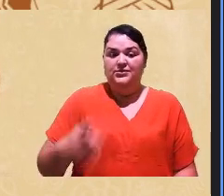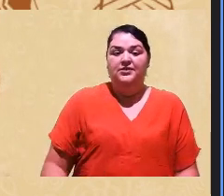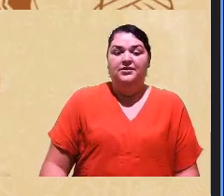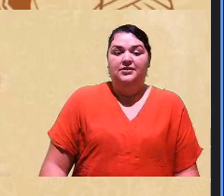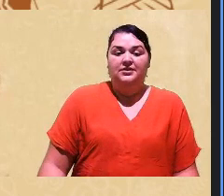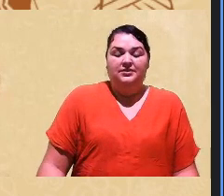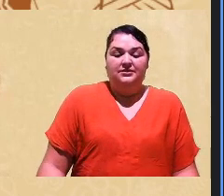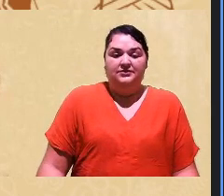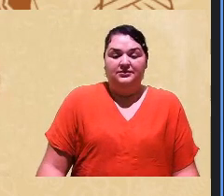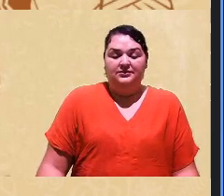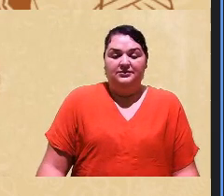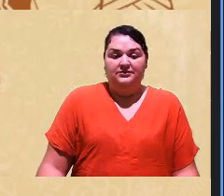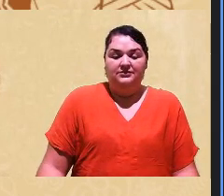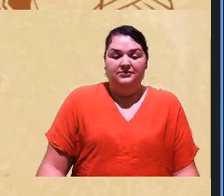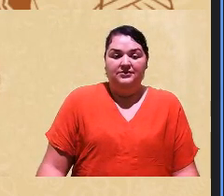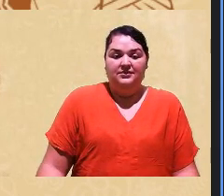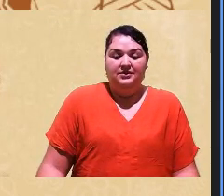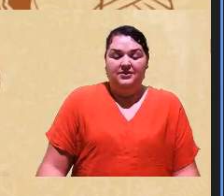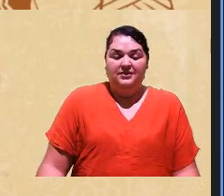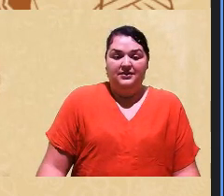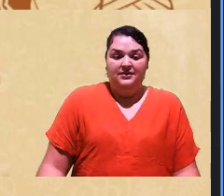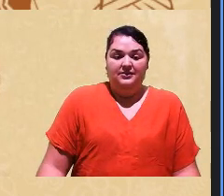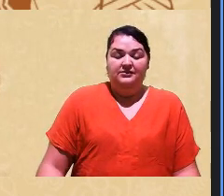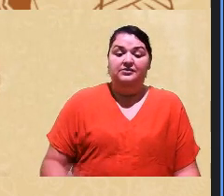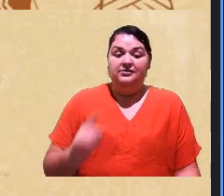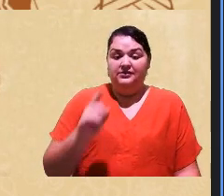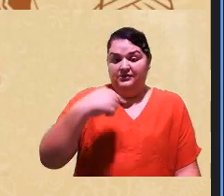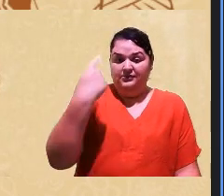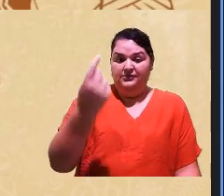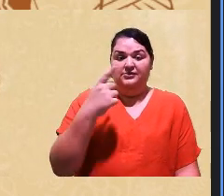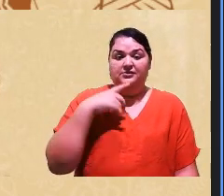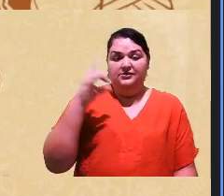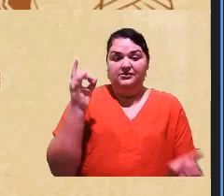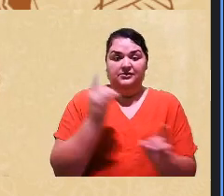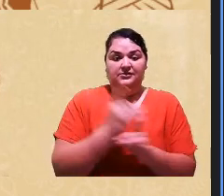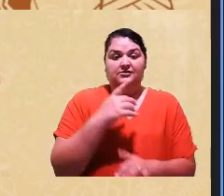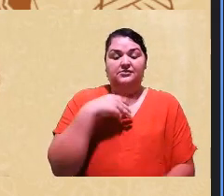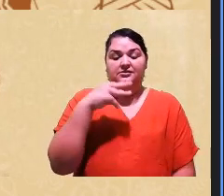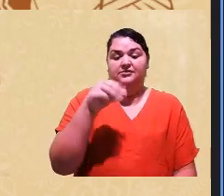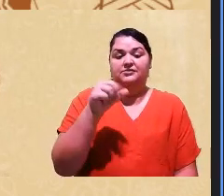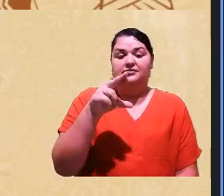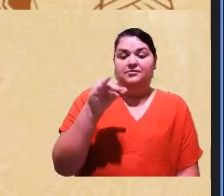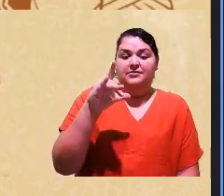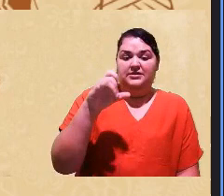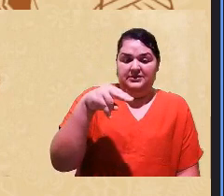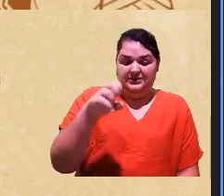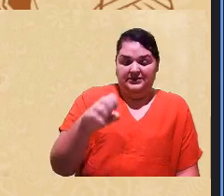Itainara caso queira e depois a gente finaliza com Marcilene tudo bem